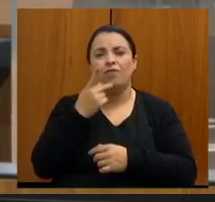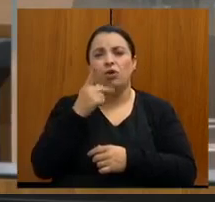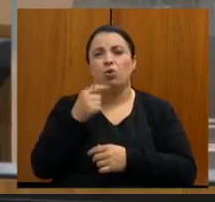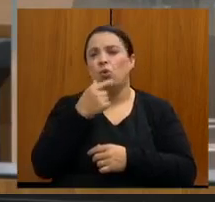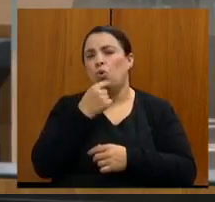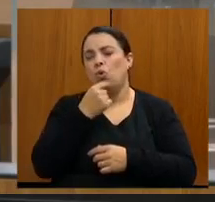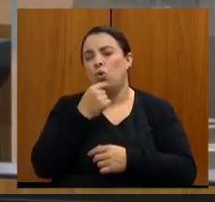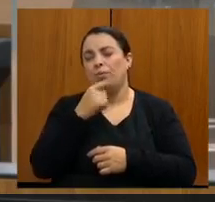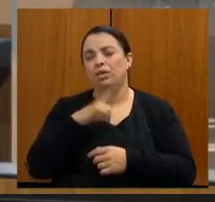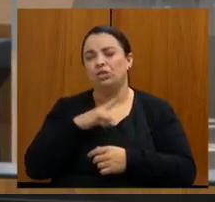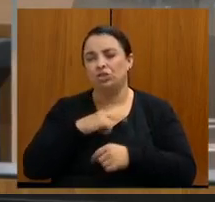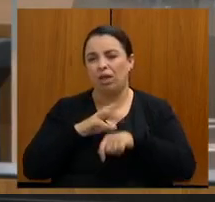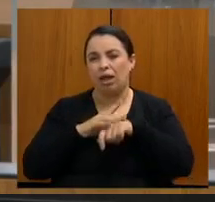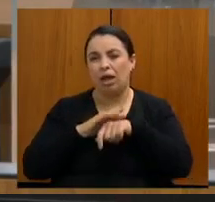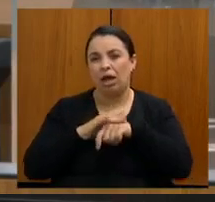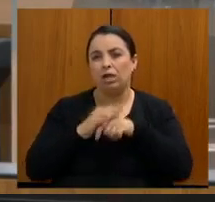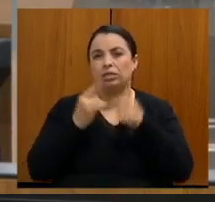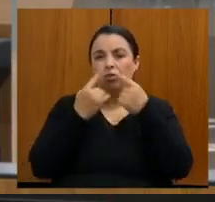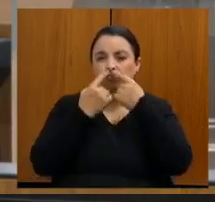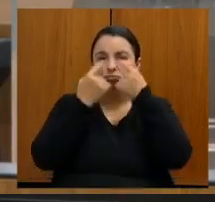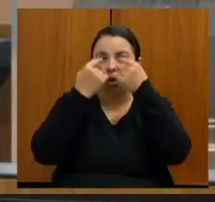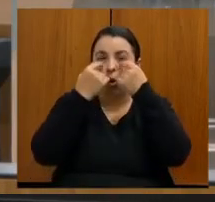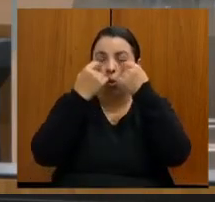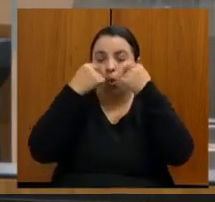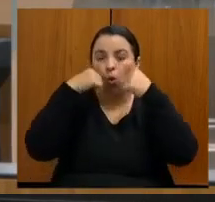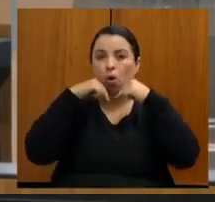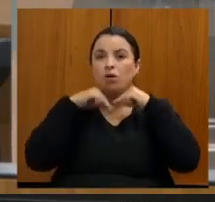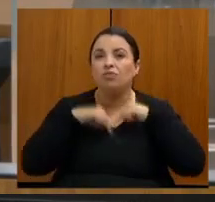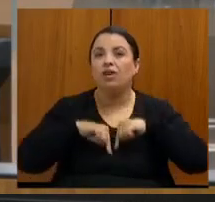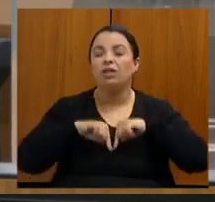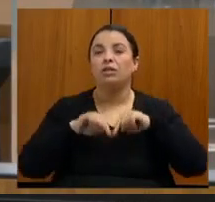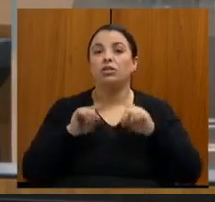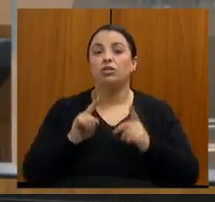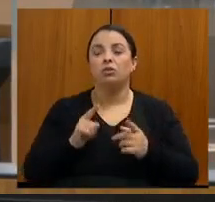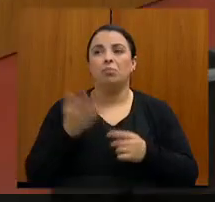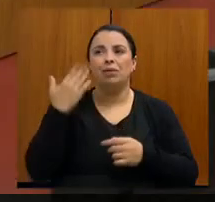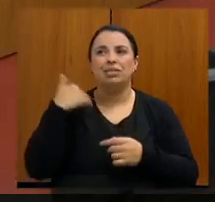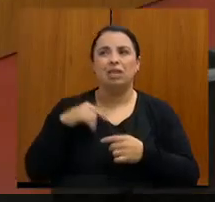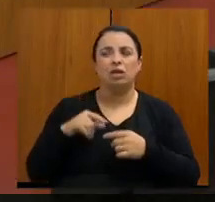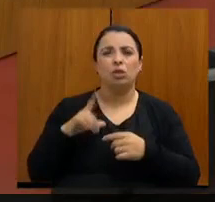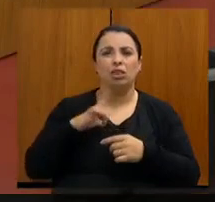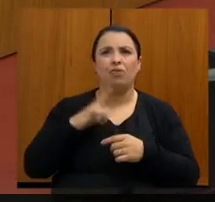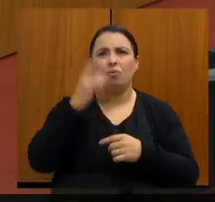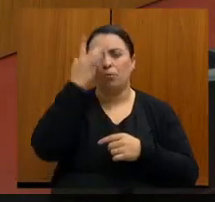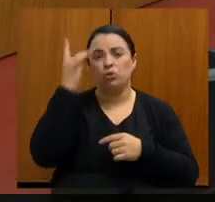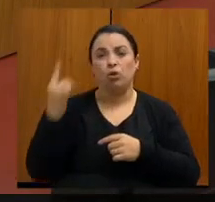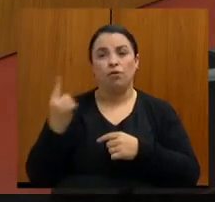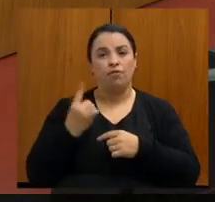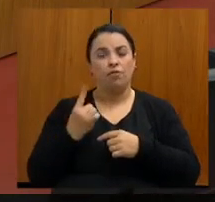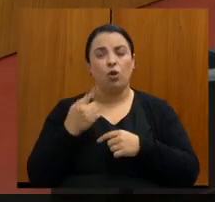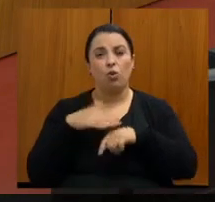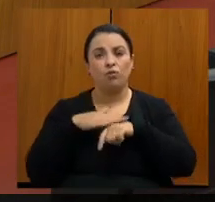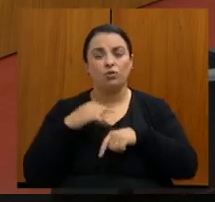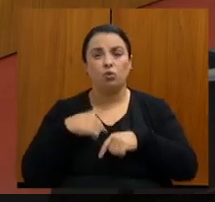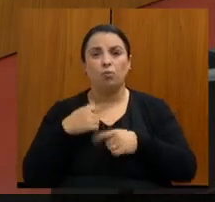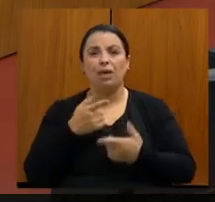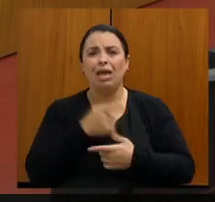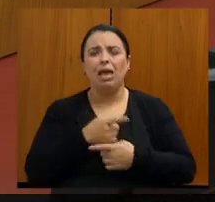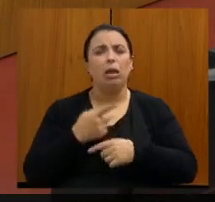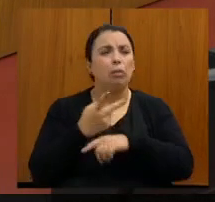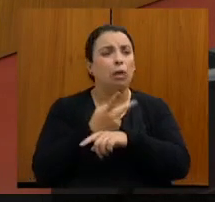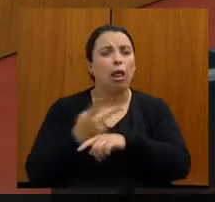ourofaringe, eu tive, agora há pouco tempo, um paciente me procurou, esse paciente, ele perambulou pela rede,